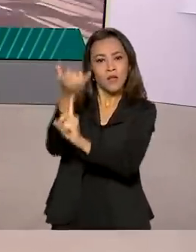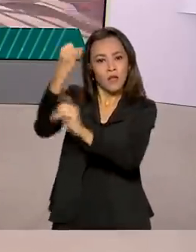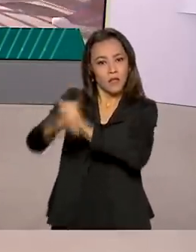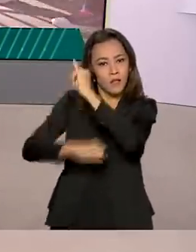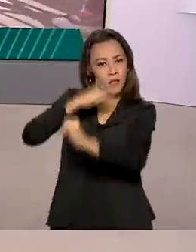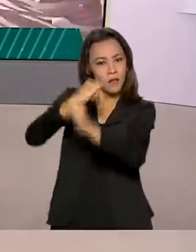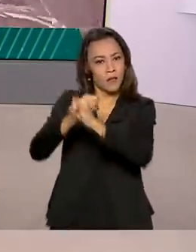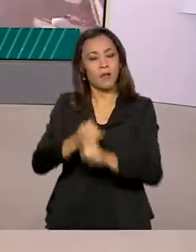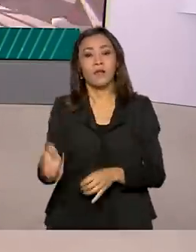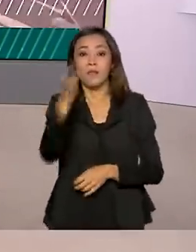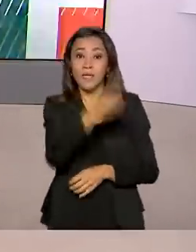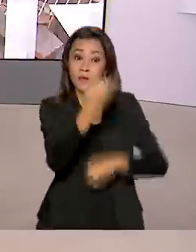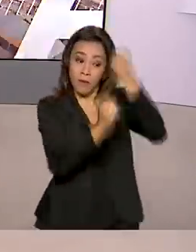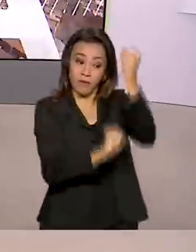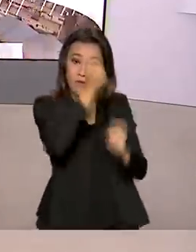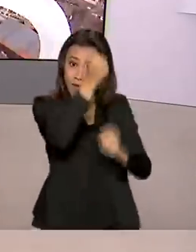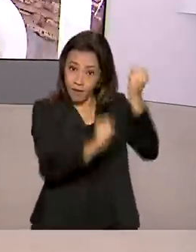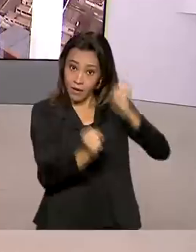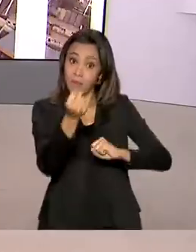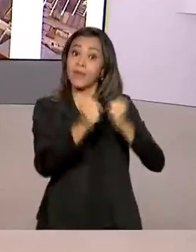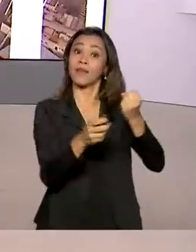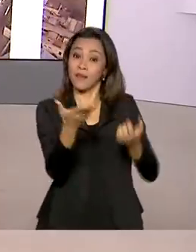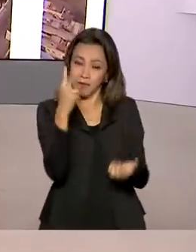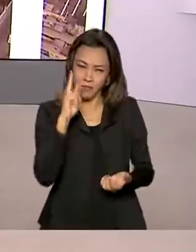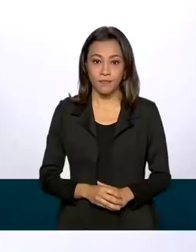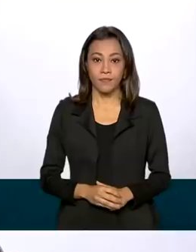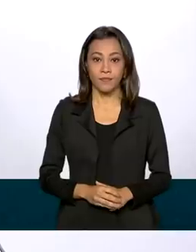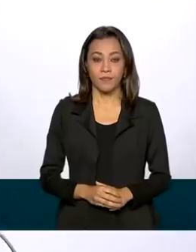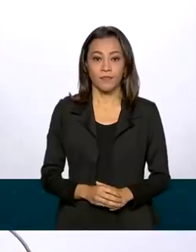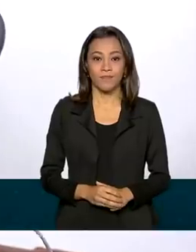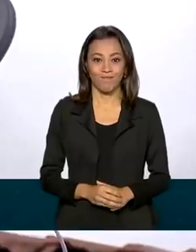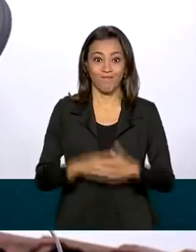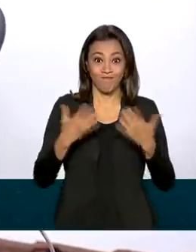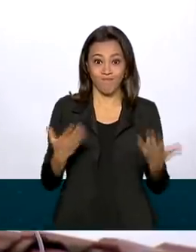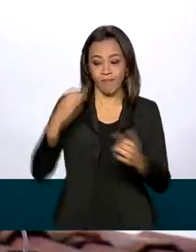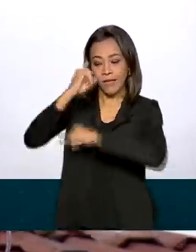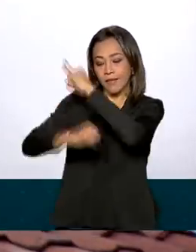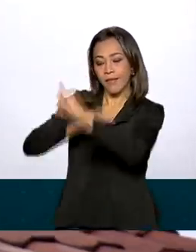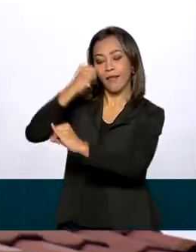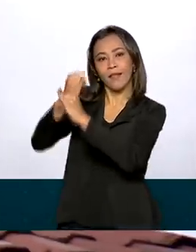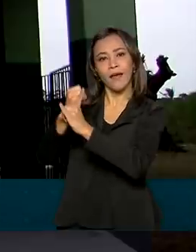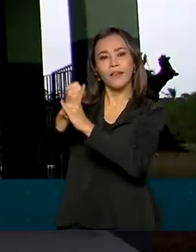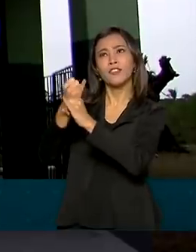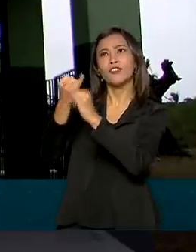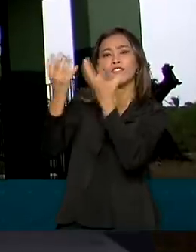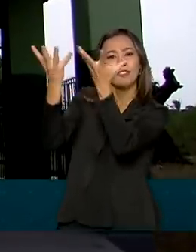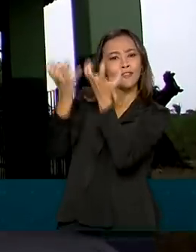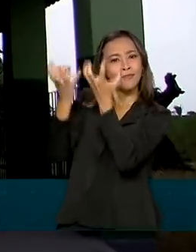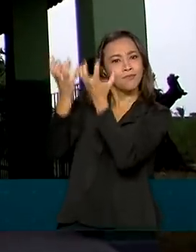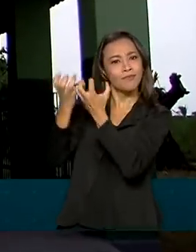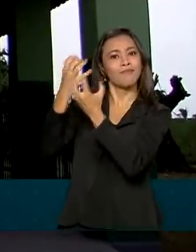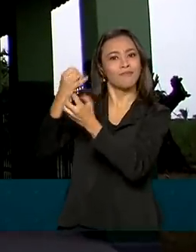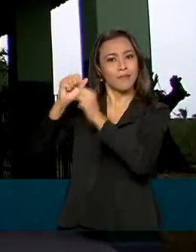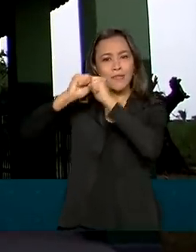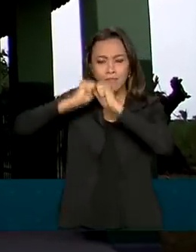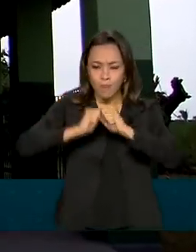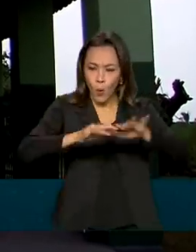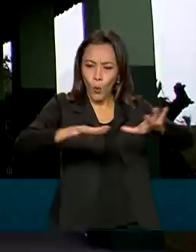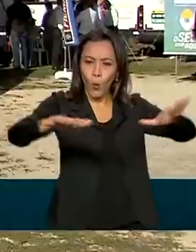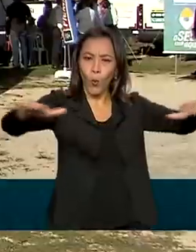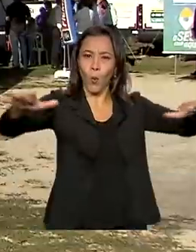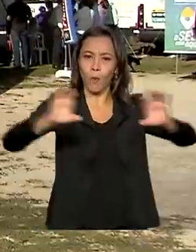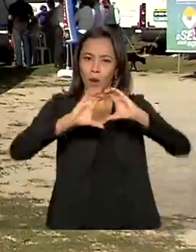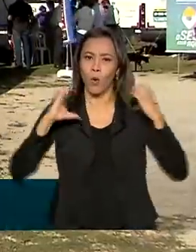fábrica de inovações no Instituto Federal do Estado. Vamos ver. Internet via satélite, de graça e ao alcance de toda a